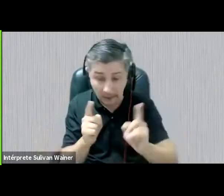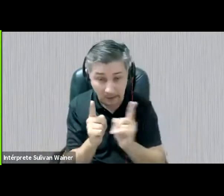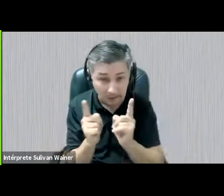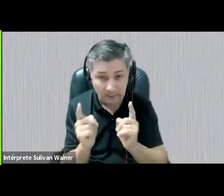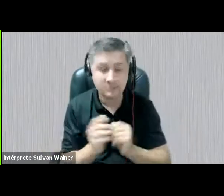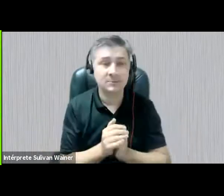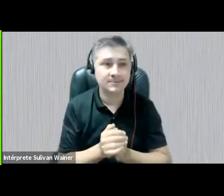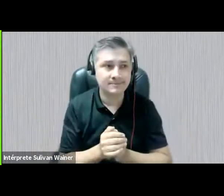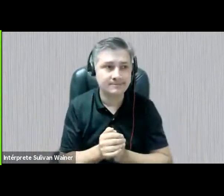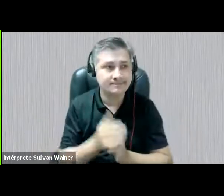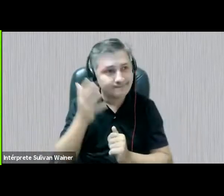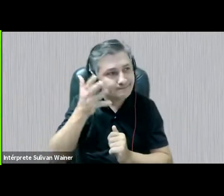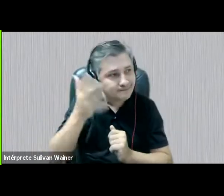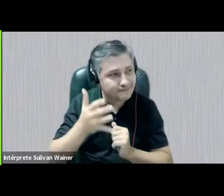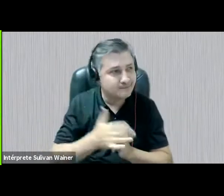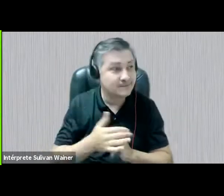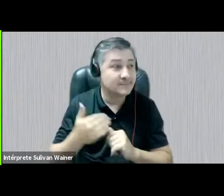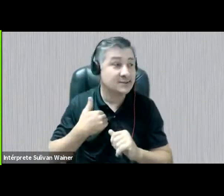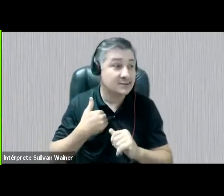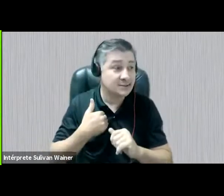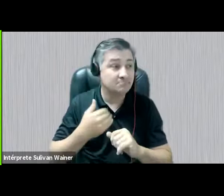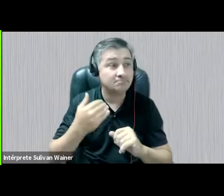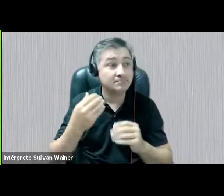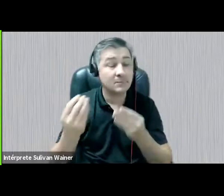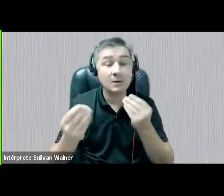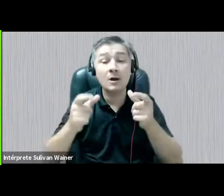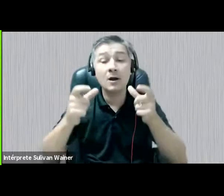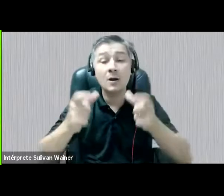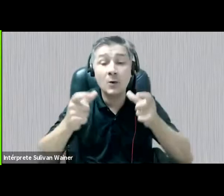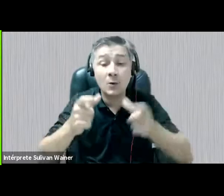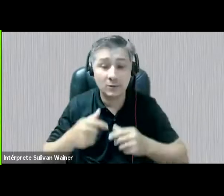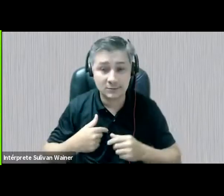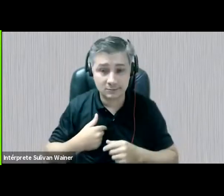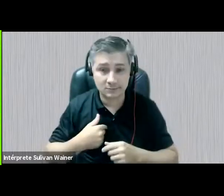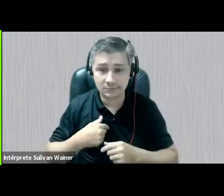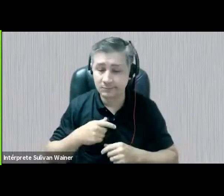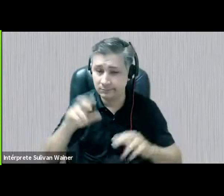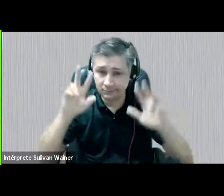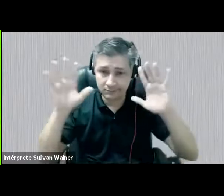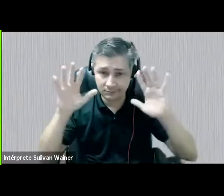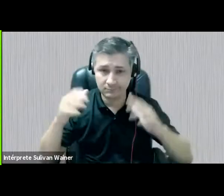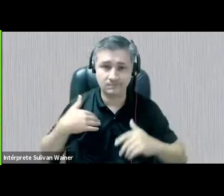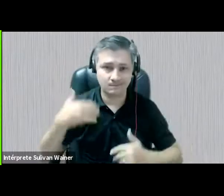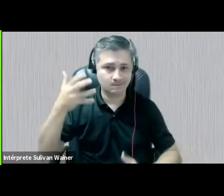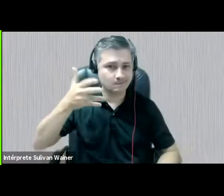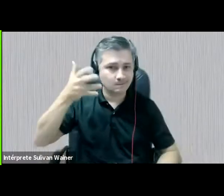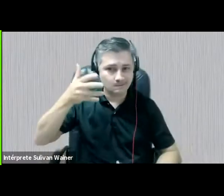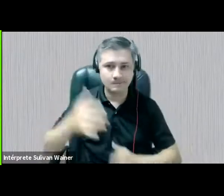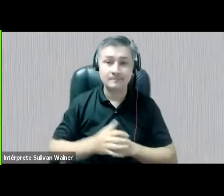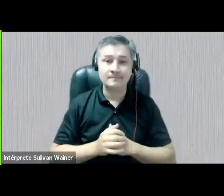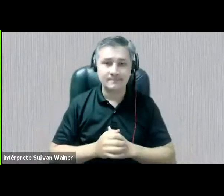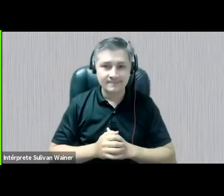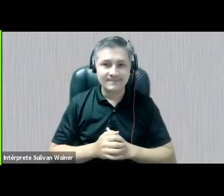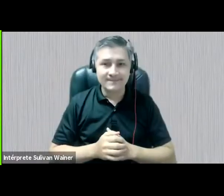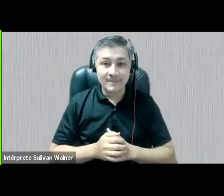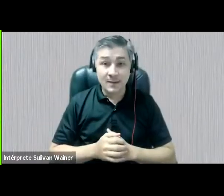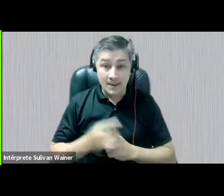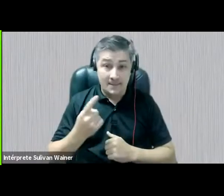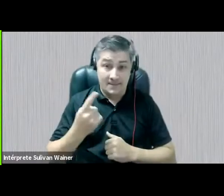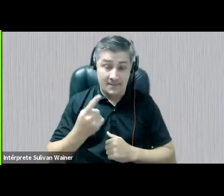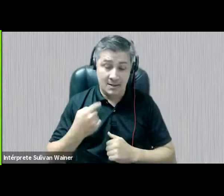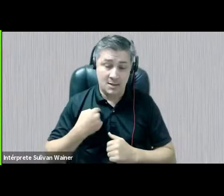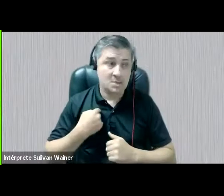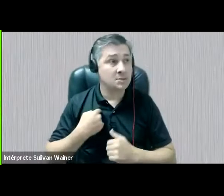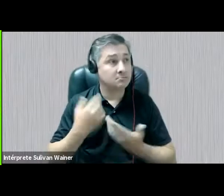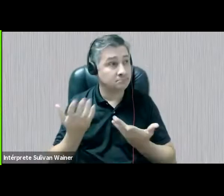e dizer em primeira mão de onde falo, né, e qual vai ser o recorte dessa fala. Bom, em primeira instância,